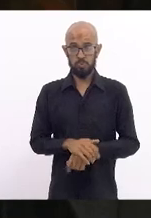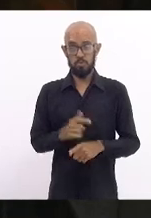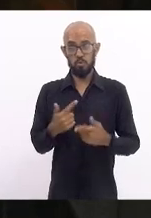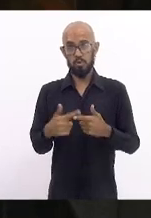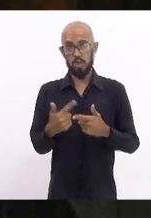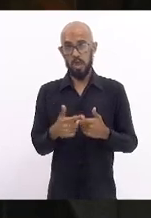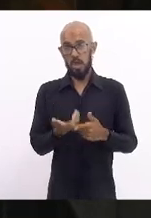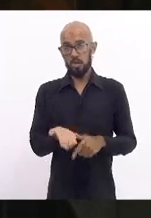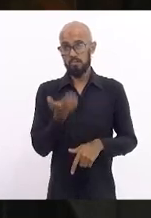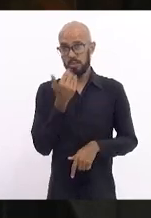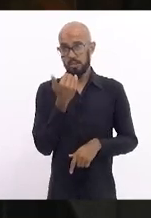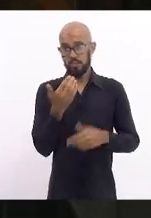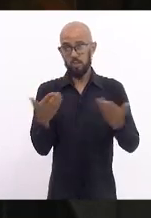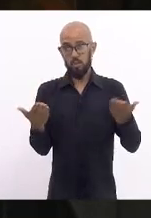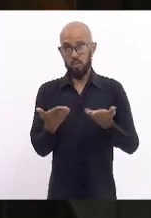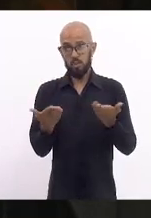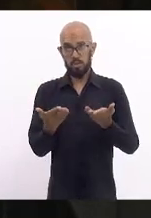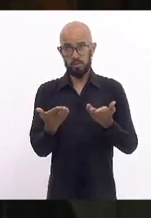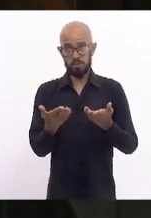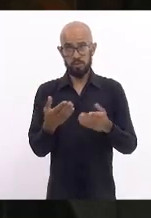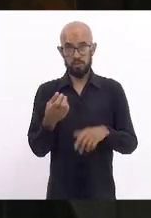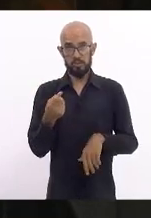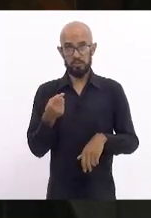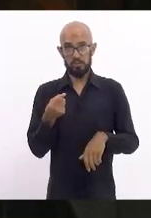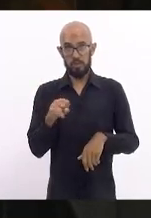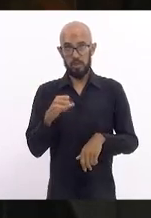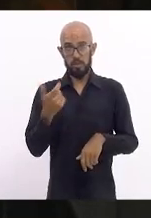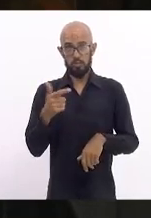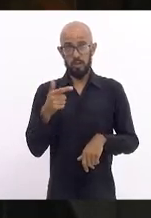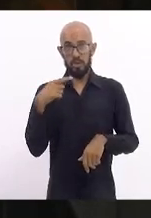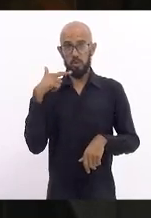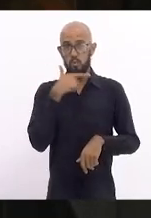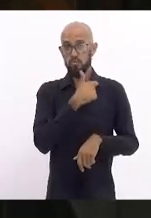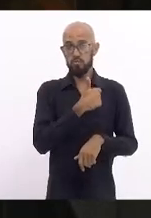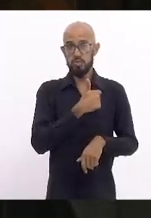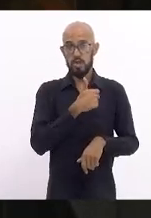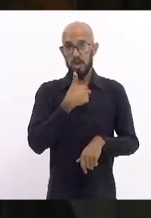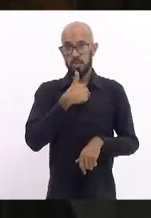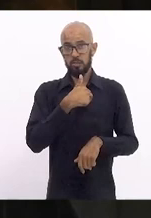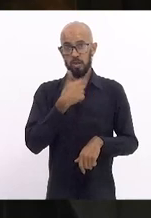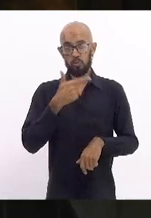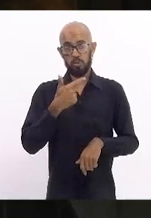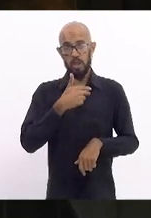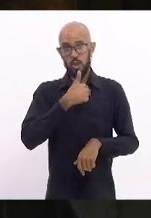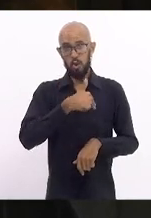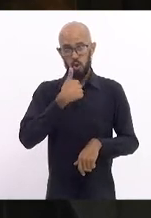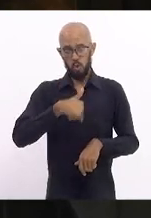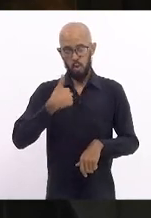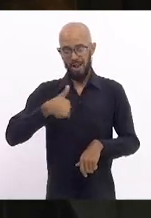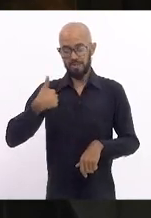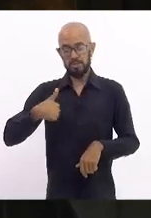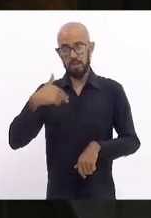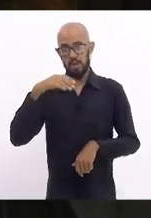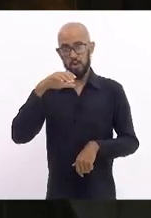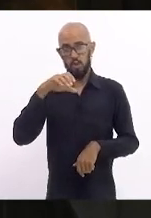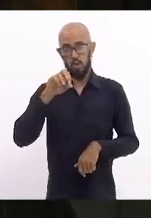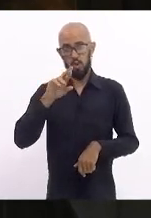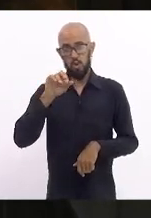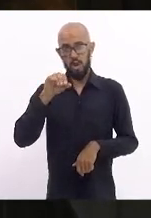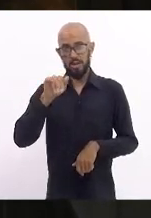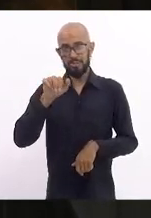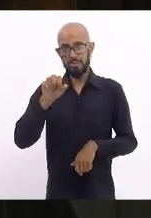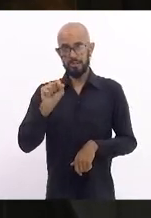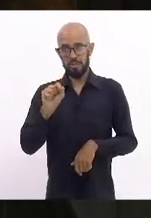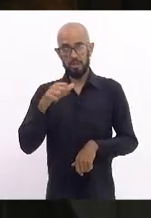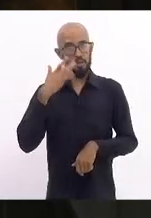a alimentação hoje, sem Rússia, sem Croácia, sem Brasil, eu não sei que percentual é, mas